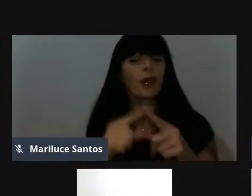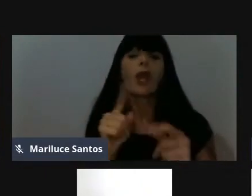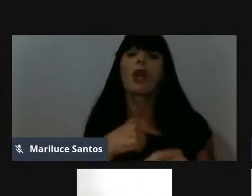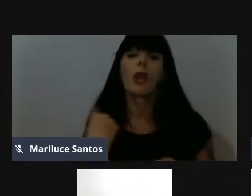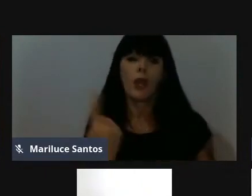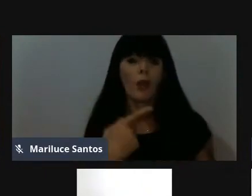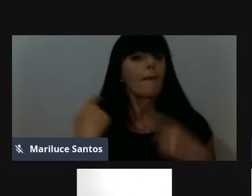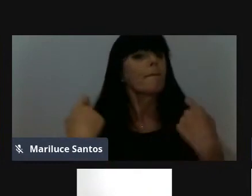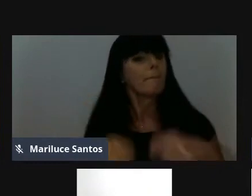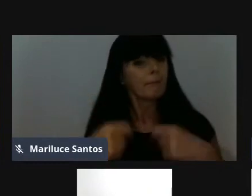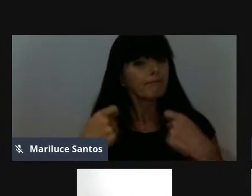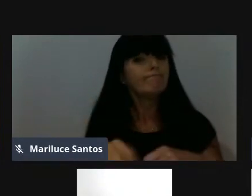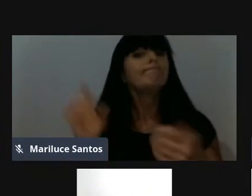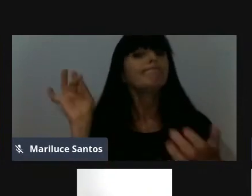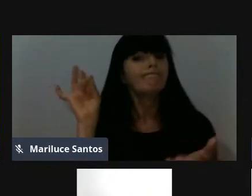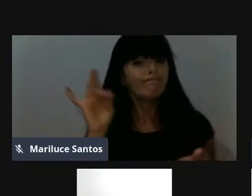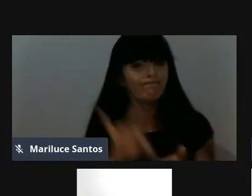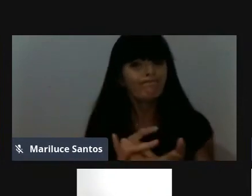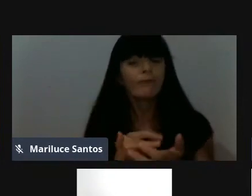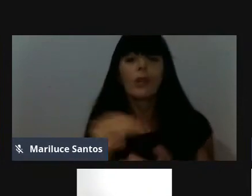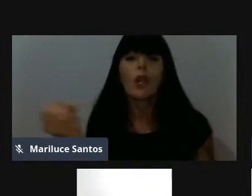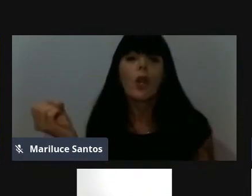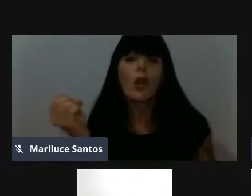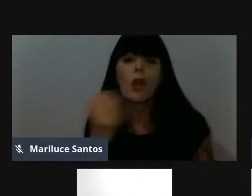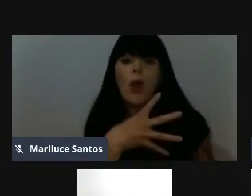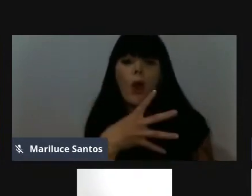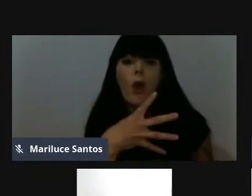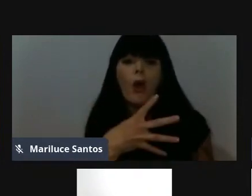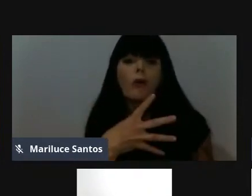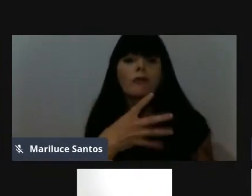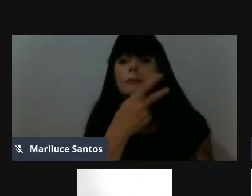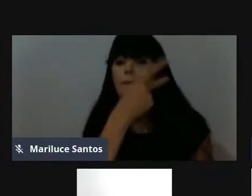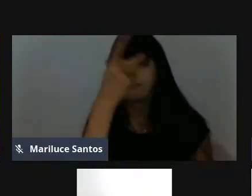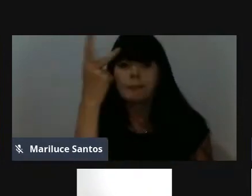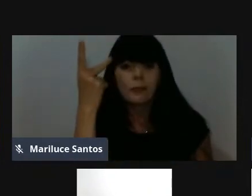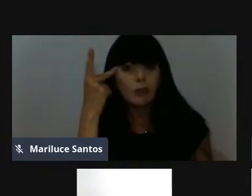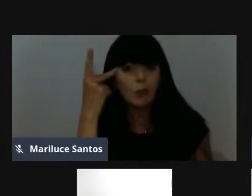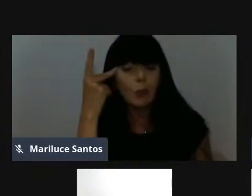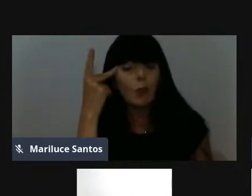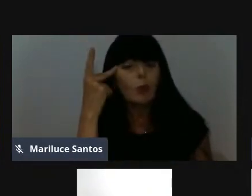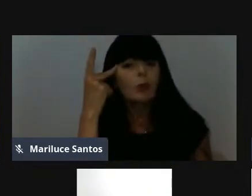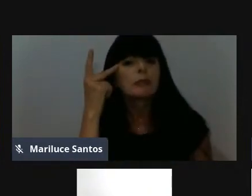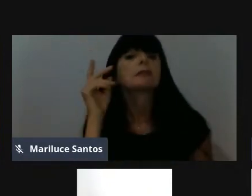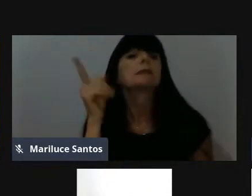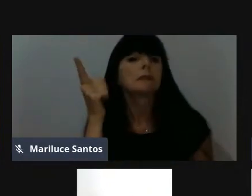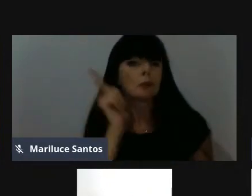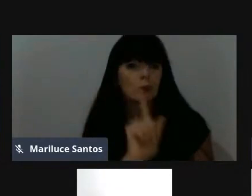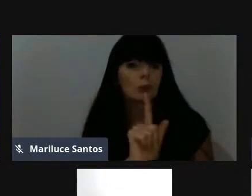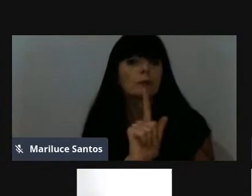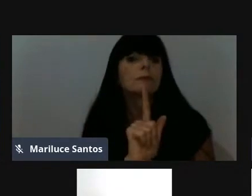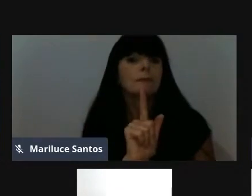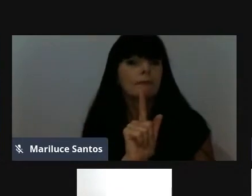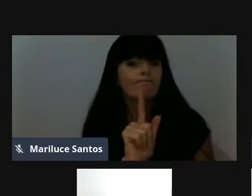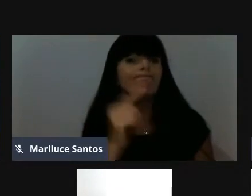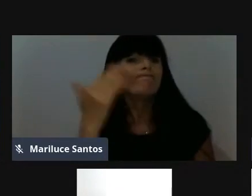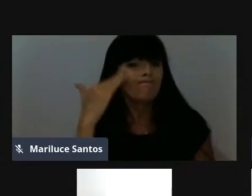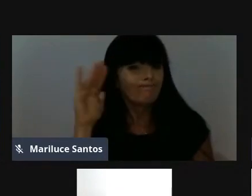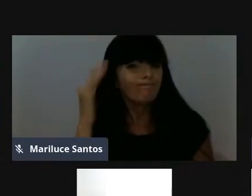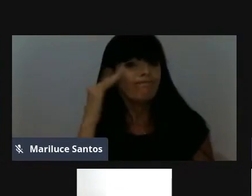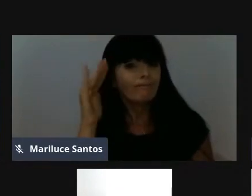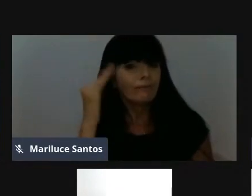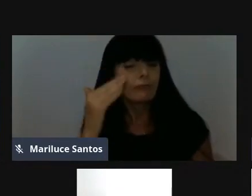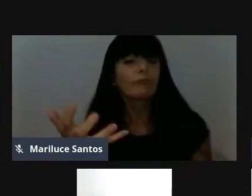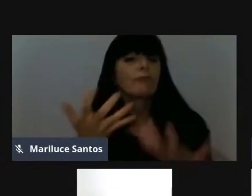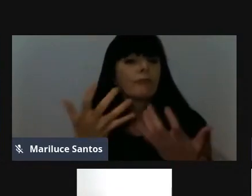precisando de novos ares na nossa política, pessoas que entendam e queiram